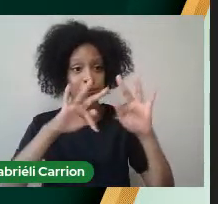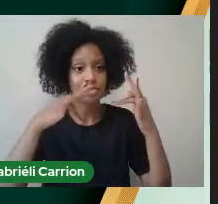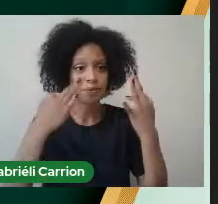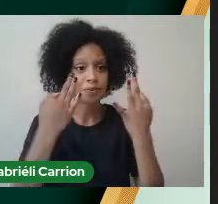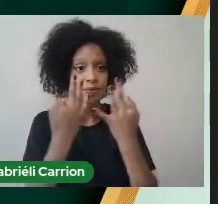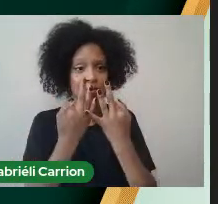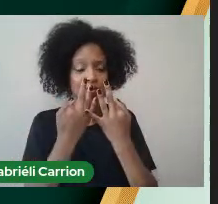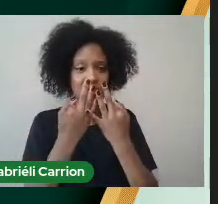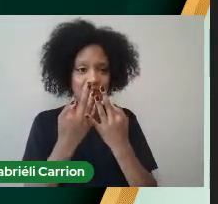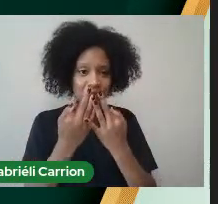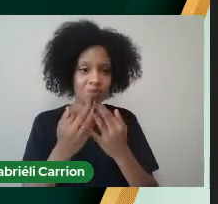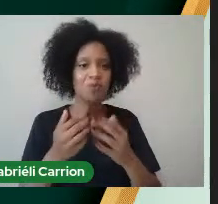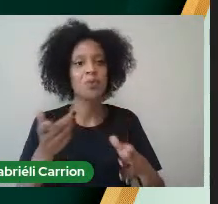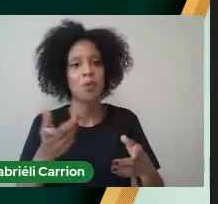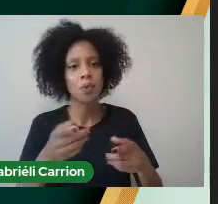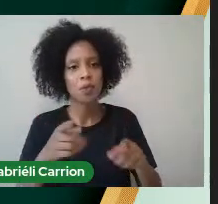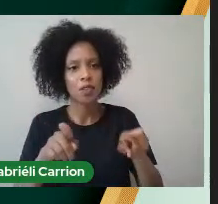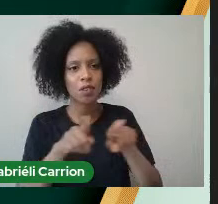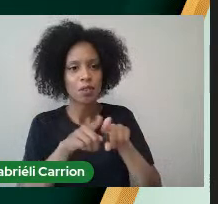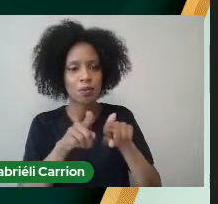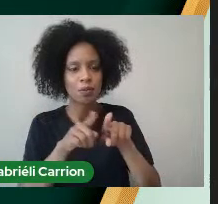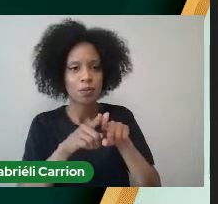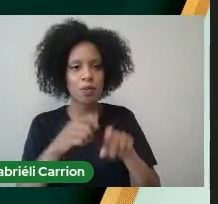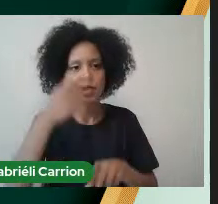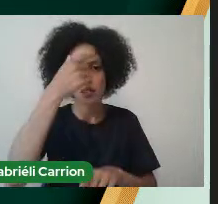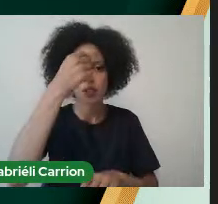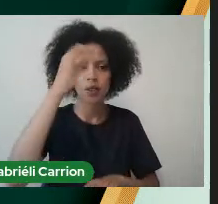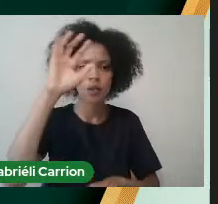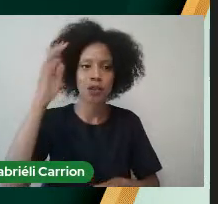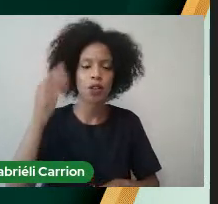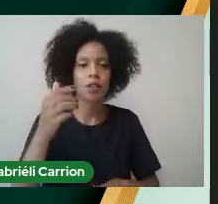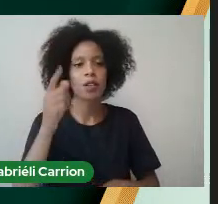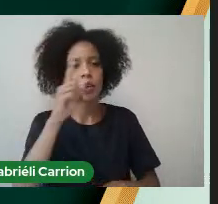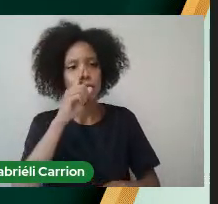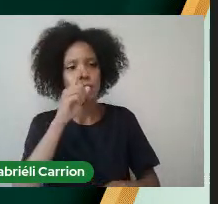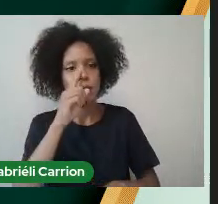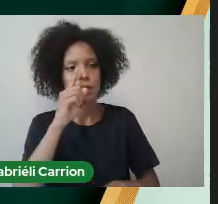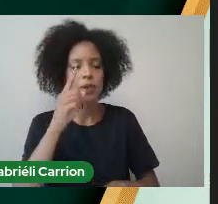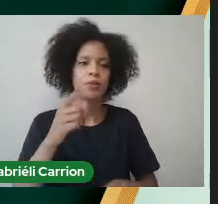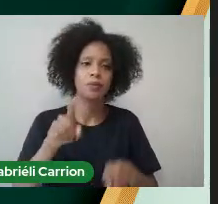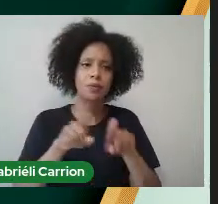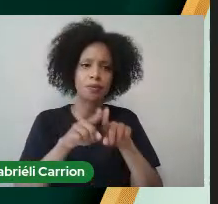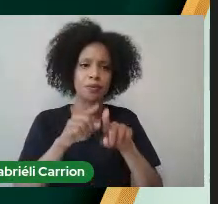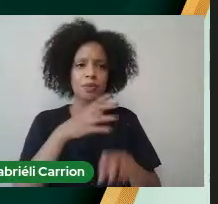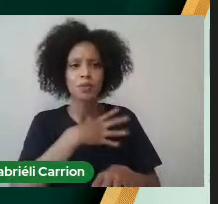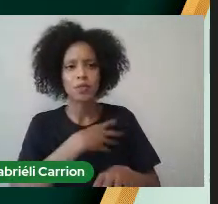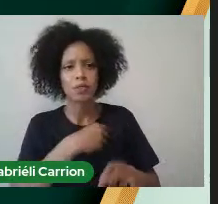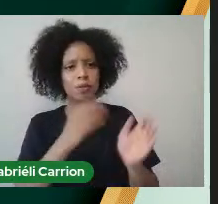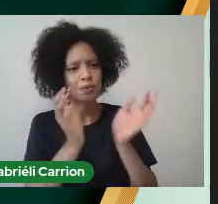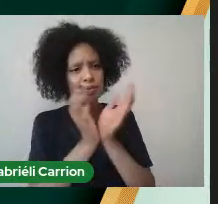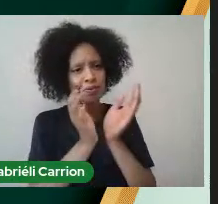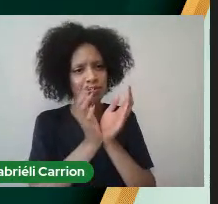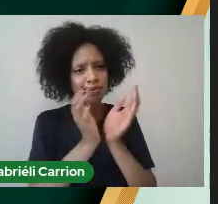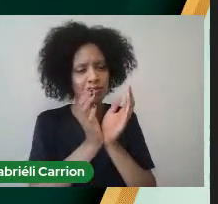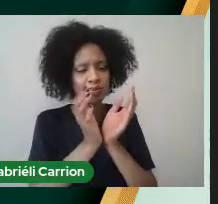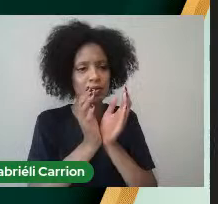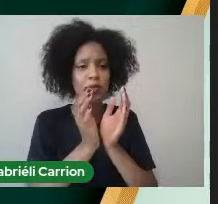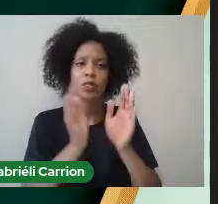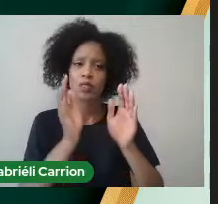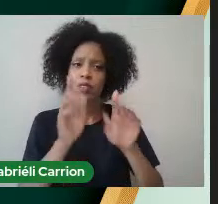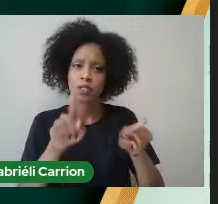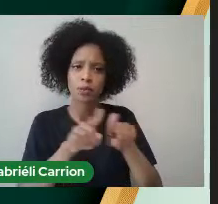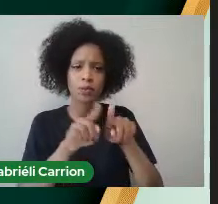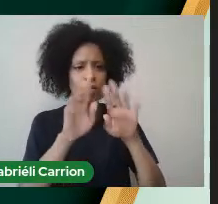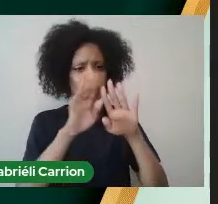assistindo Agradecer a Unipampa A minha mãe Ao meu filho A minhas colegas E a todos Que de alguma